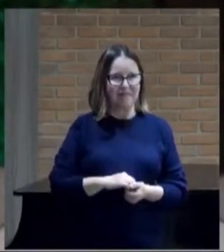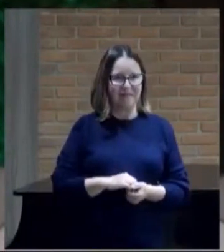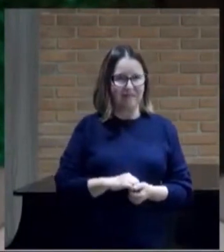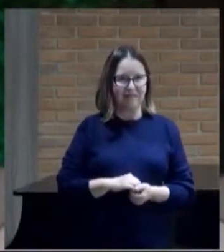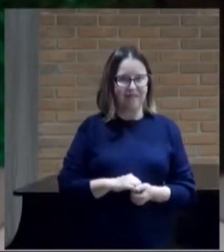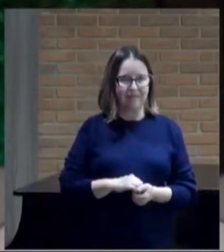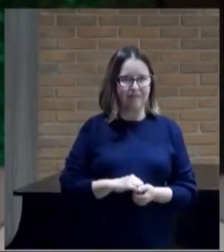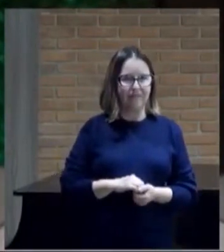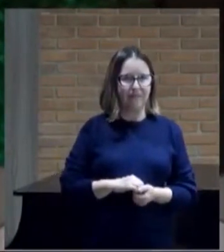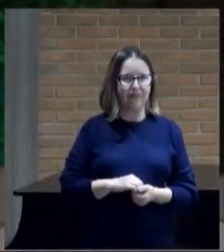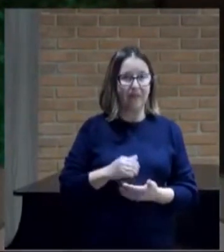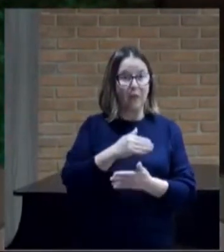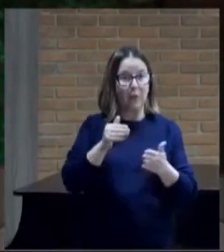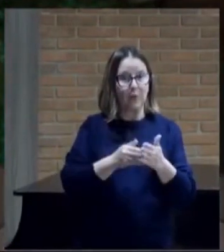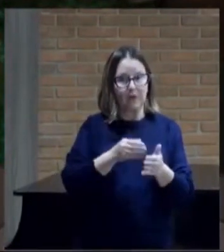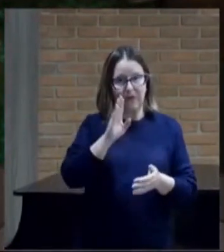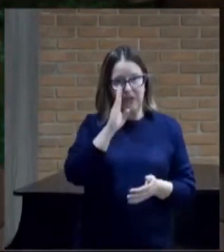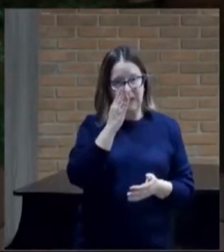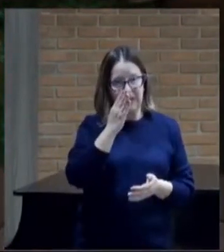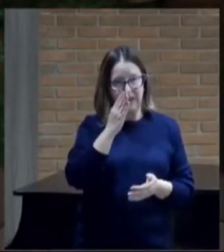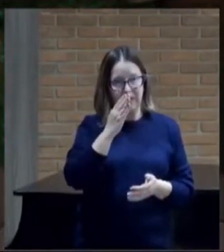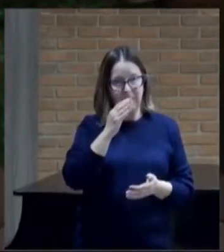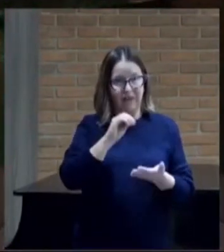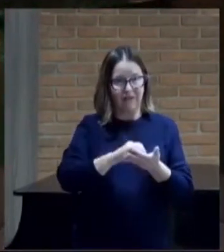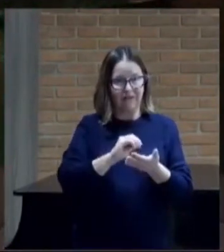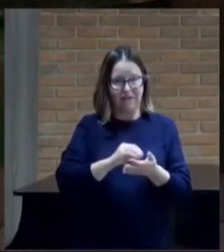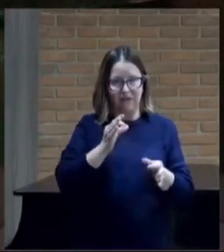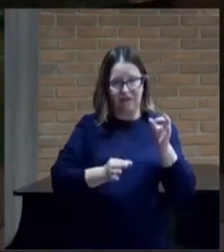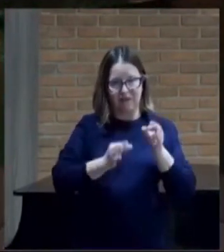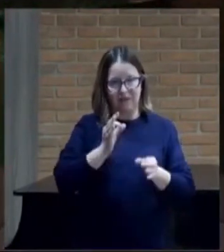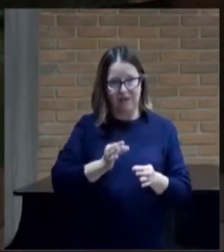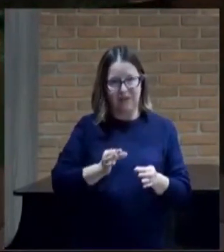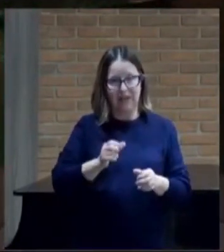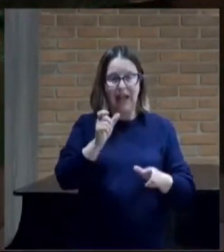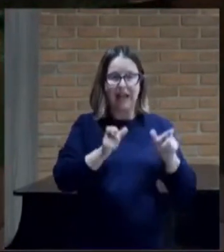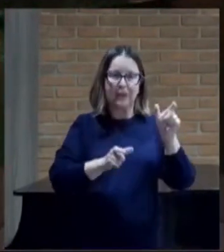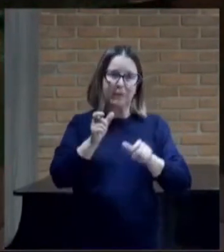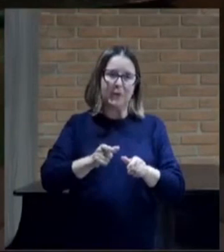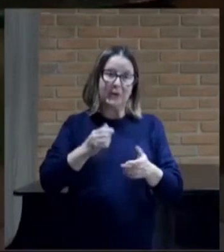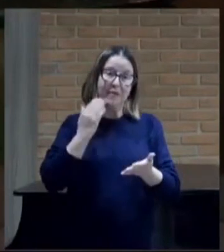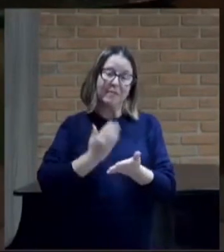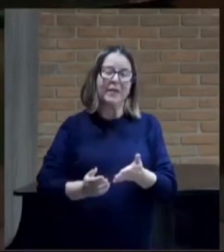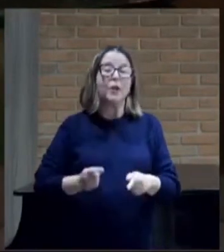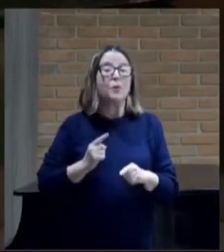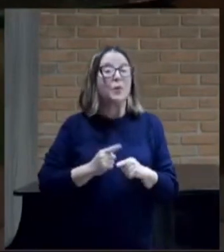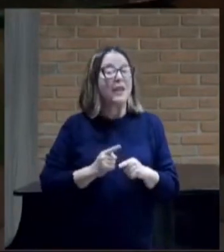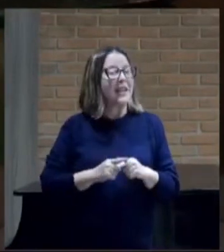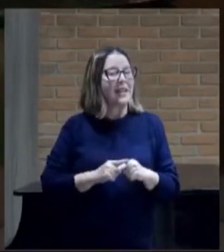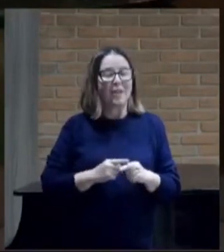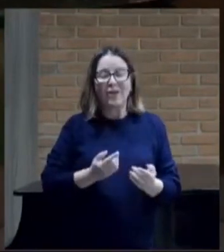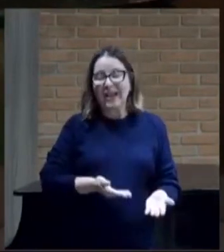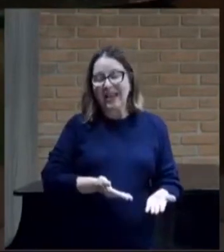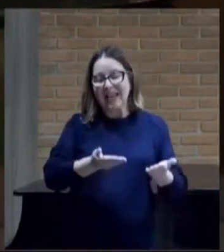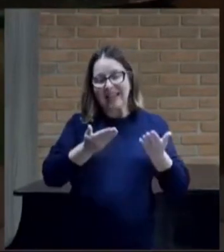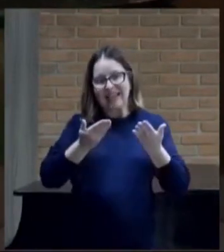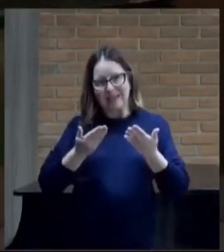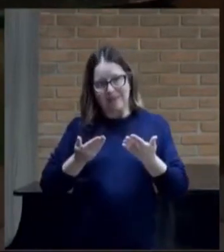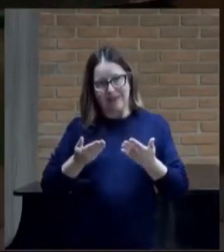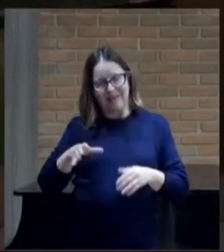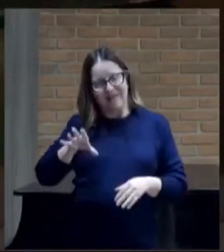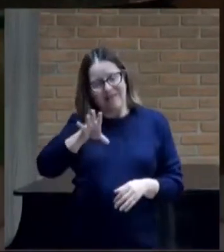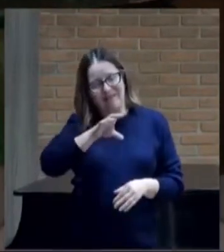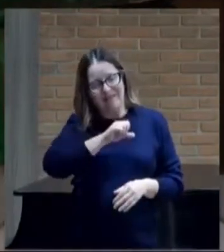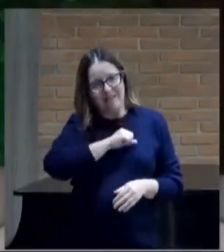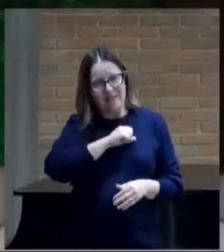com todo engano da injustiça aos que perecem porque não acolheram o amor da